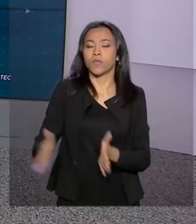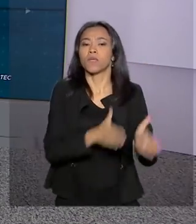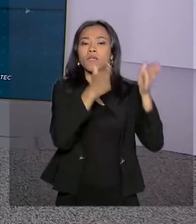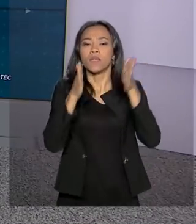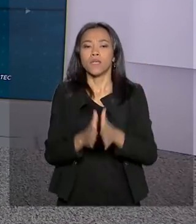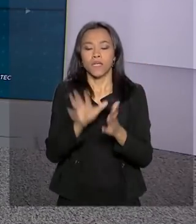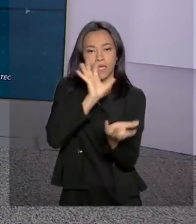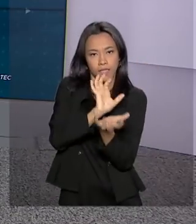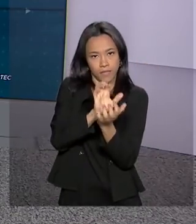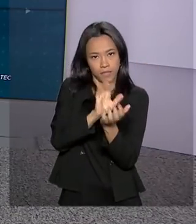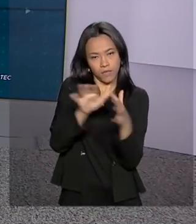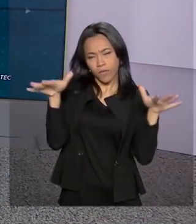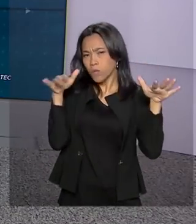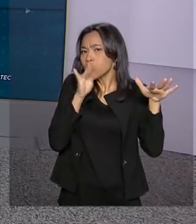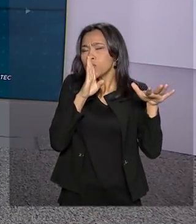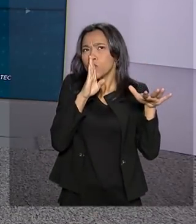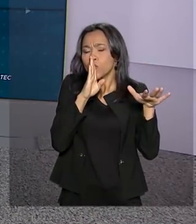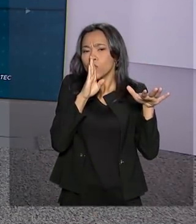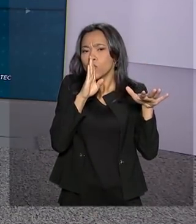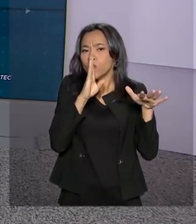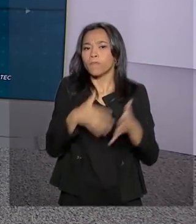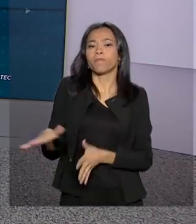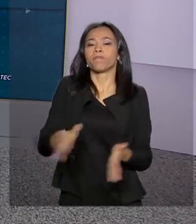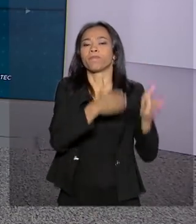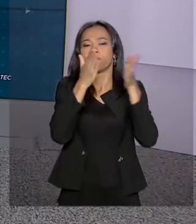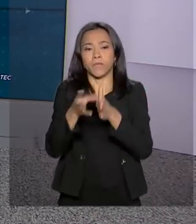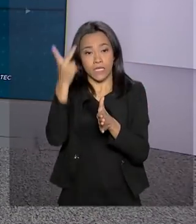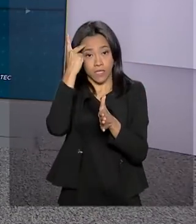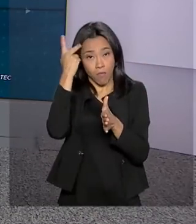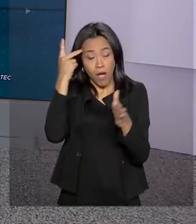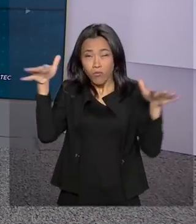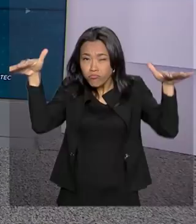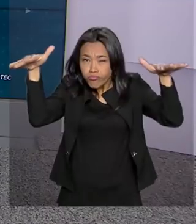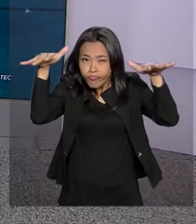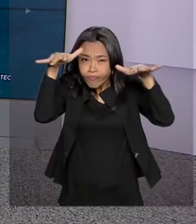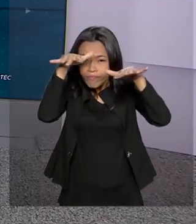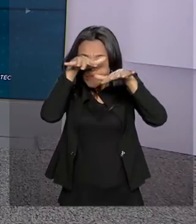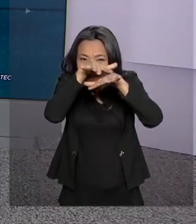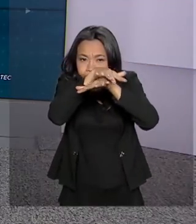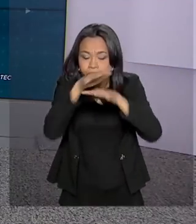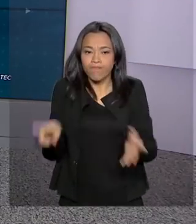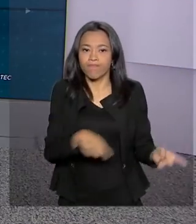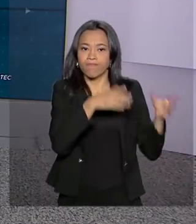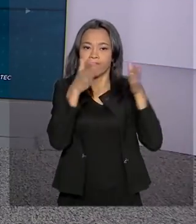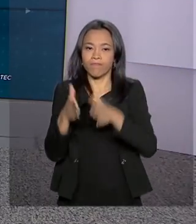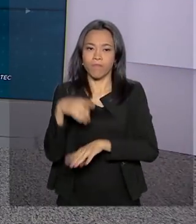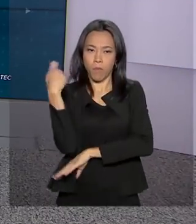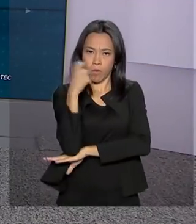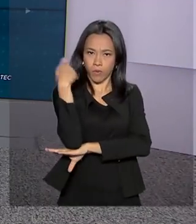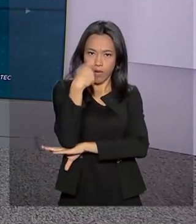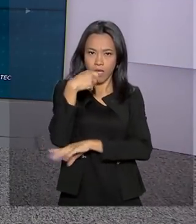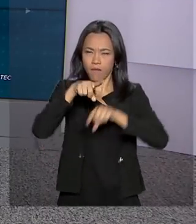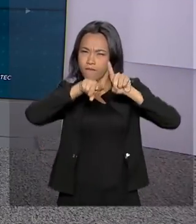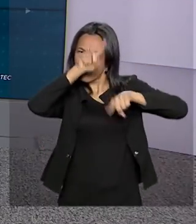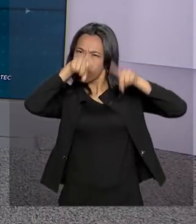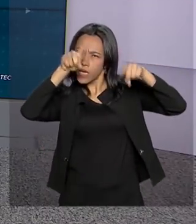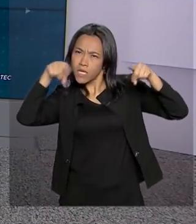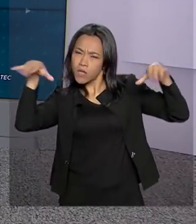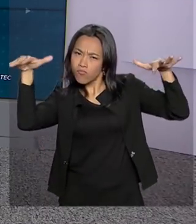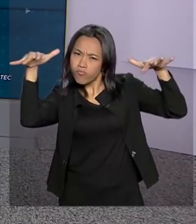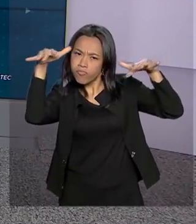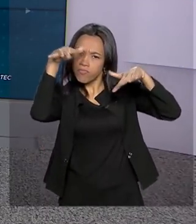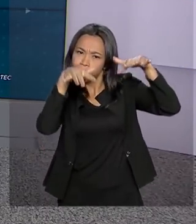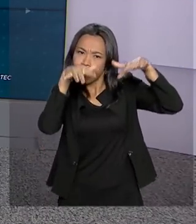Recife o tempo está instável. Em São Paulo, céu parcialmente nublado. E em Porto Alegre, variação de nebulosidade.